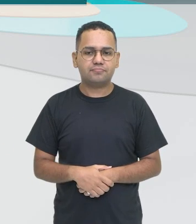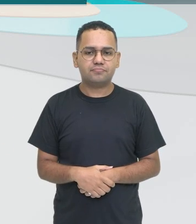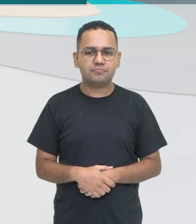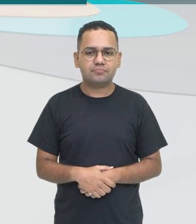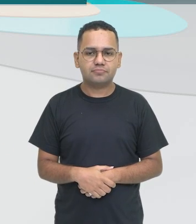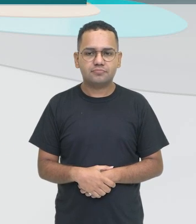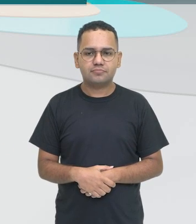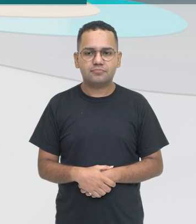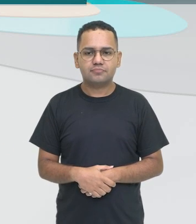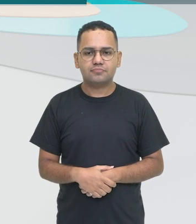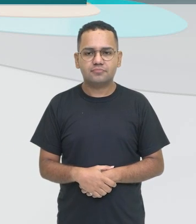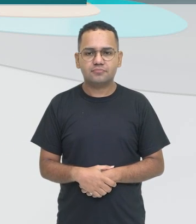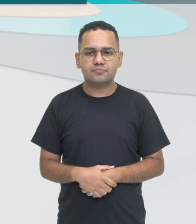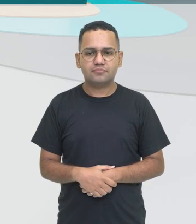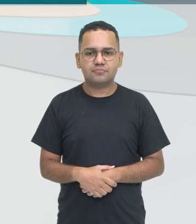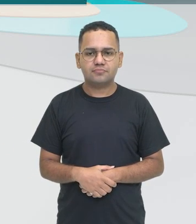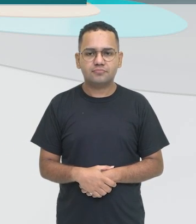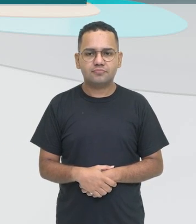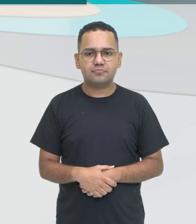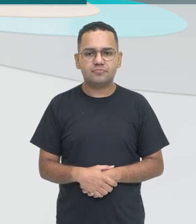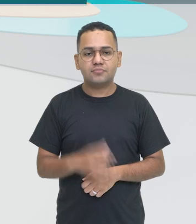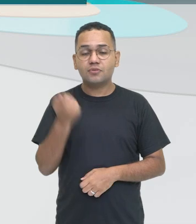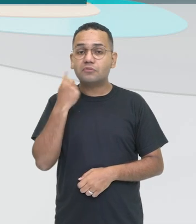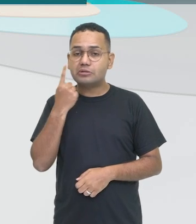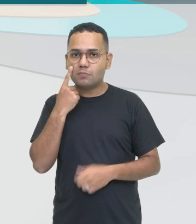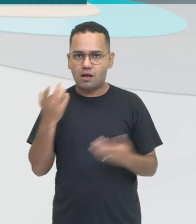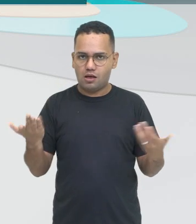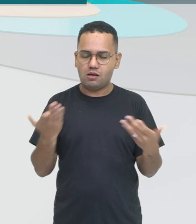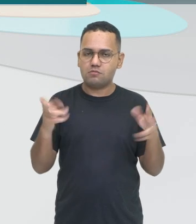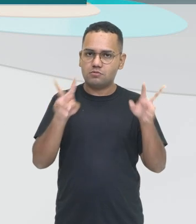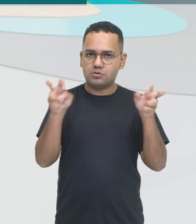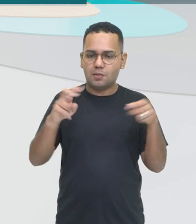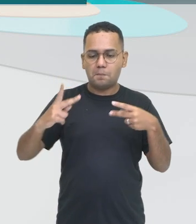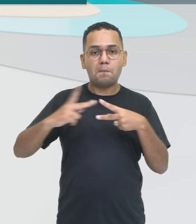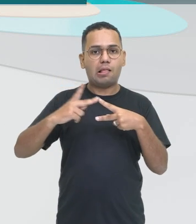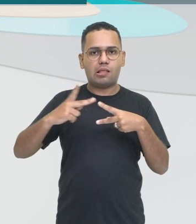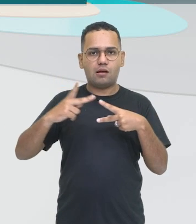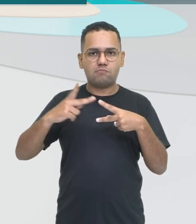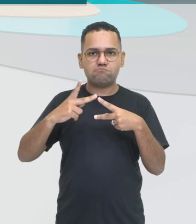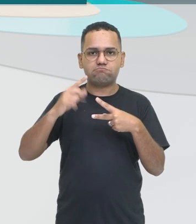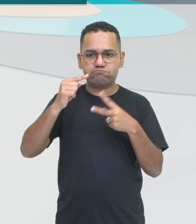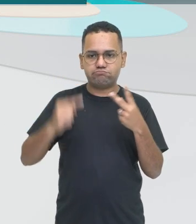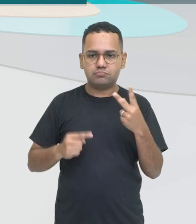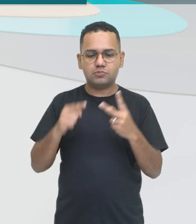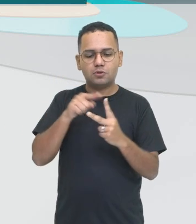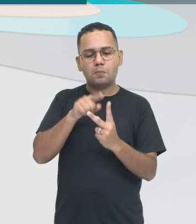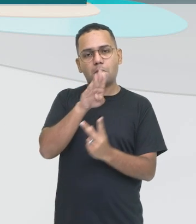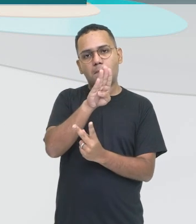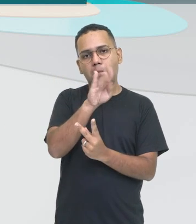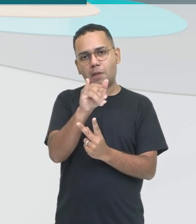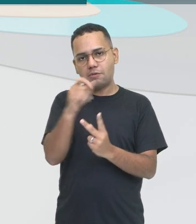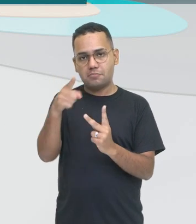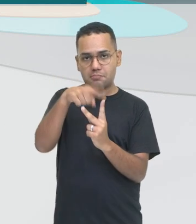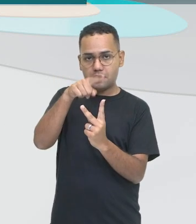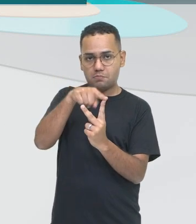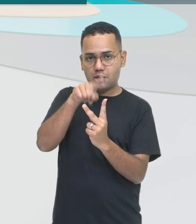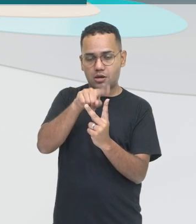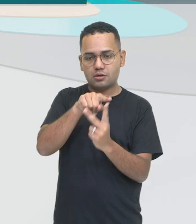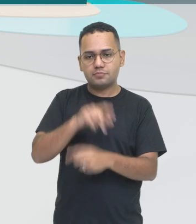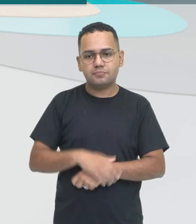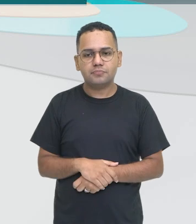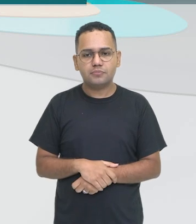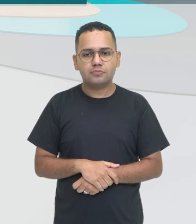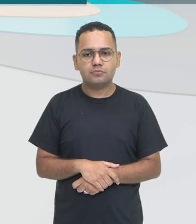reflexivos. Vou mostrar pra vocês quais são essas duas palavrinhas que eu utilizo. Então, é o by, né? Que é uma das palavrinhas que eu